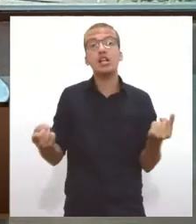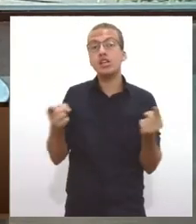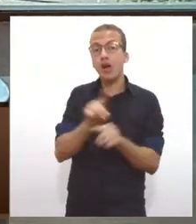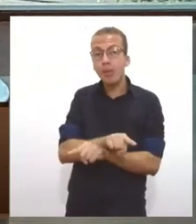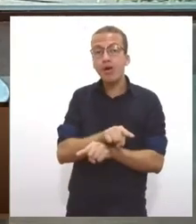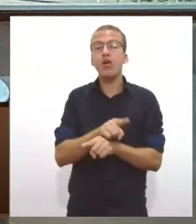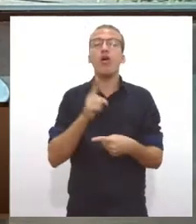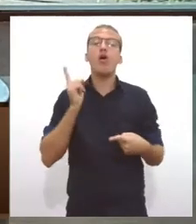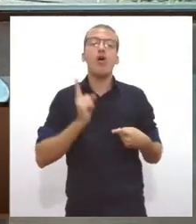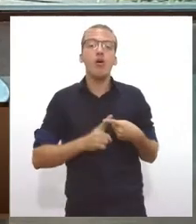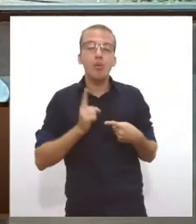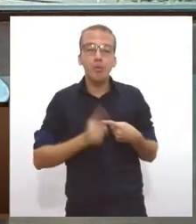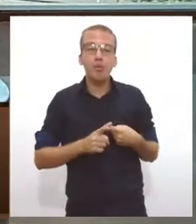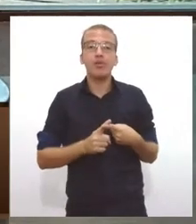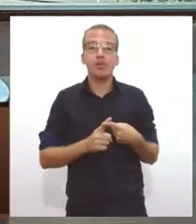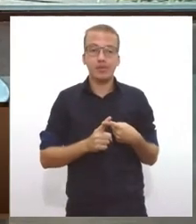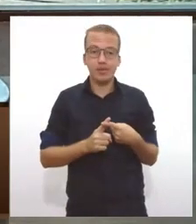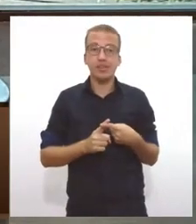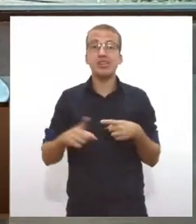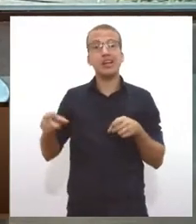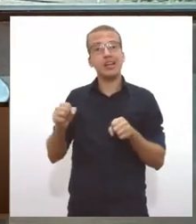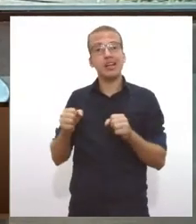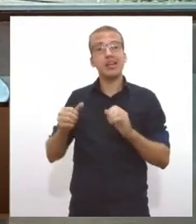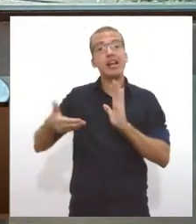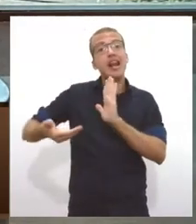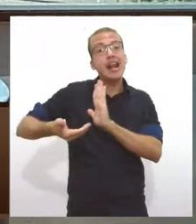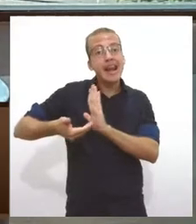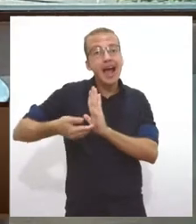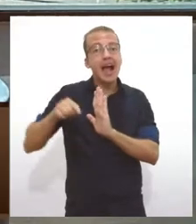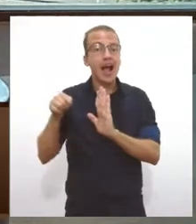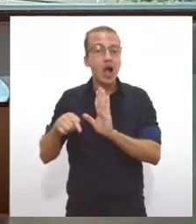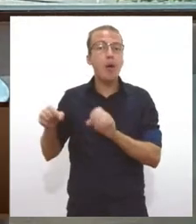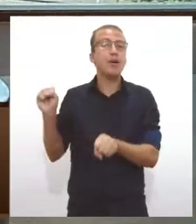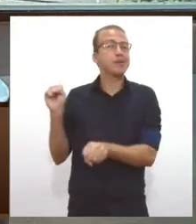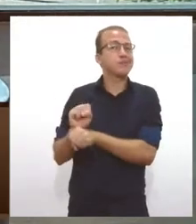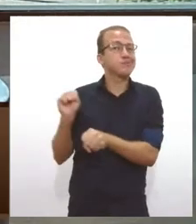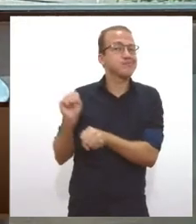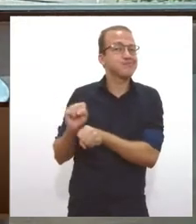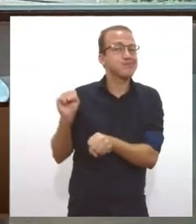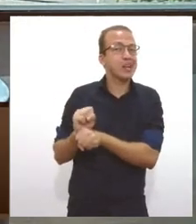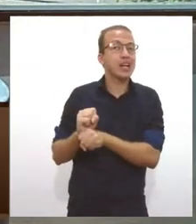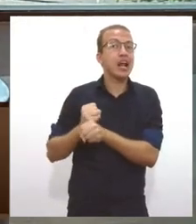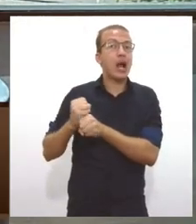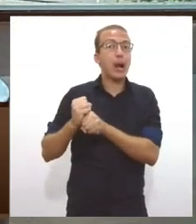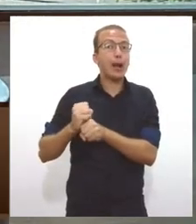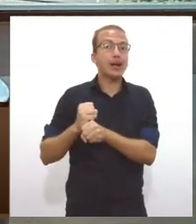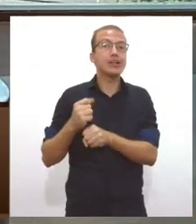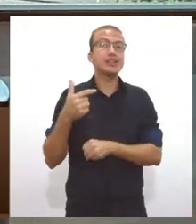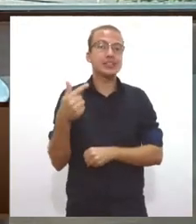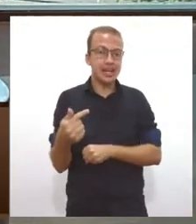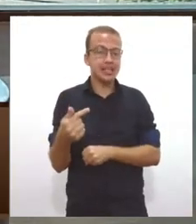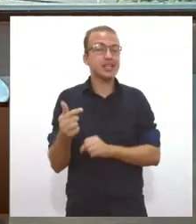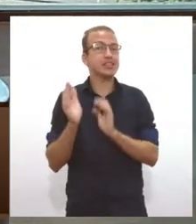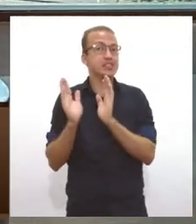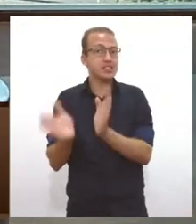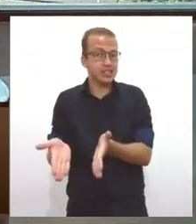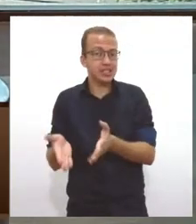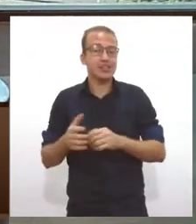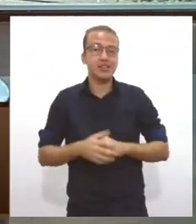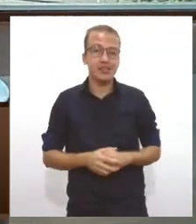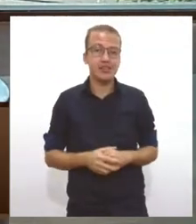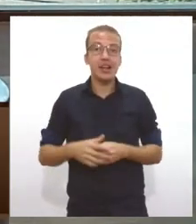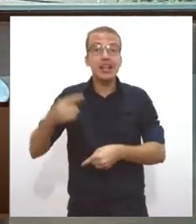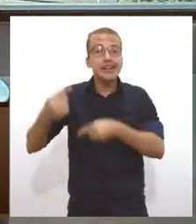apesar dos 17 anos dela em tramitação, ela é apreciada sem essa discussão que tanto se necessita.